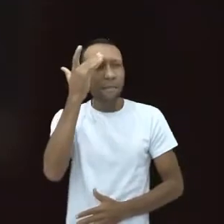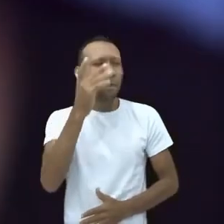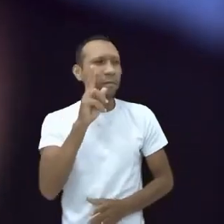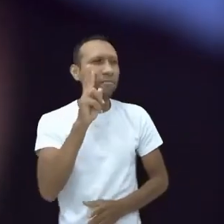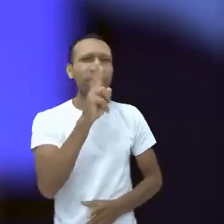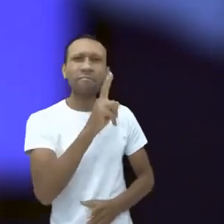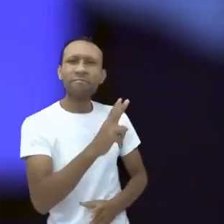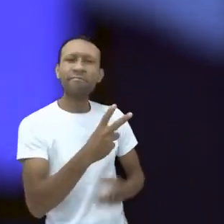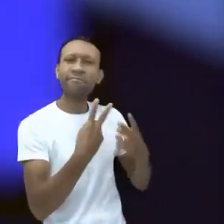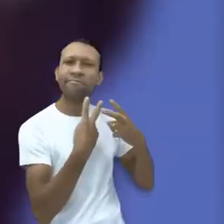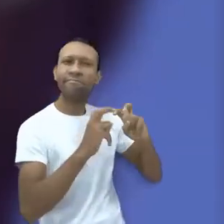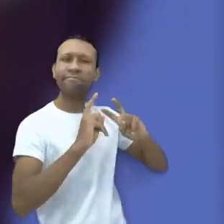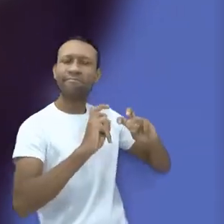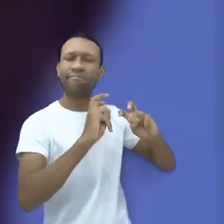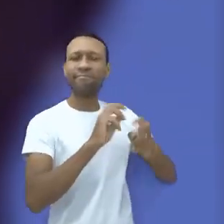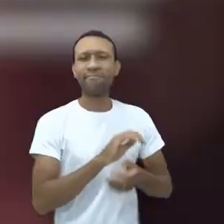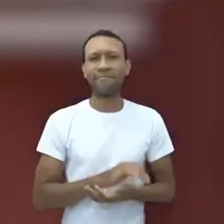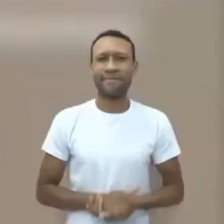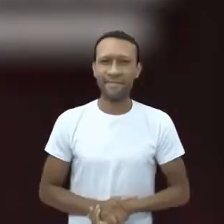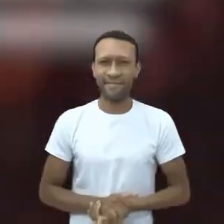ali pra ser livre também.